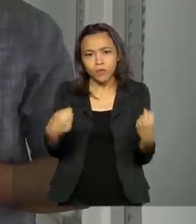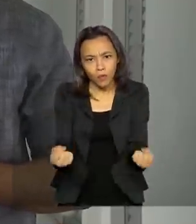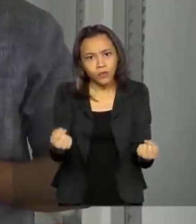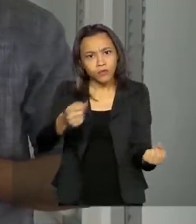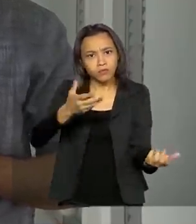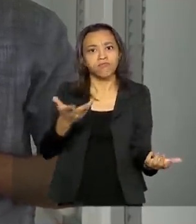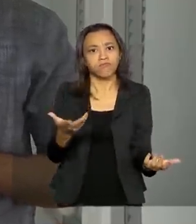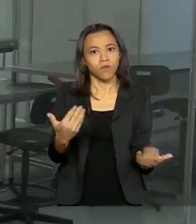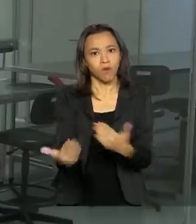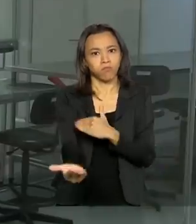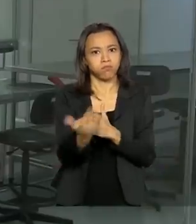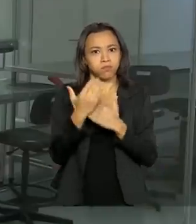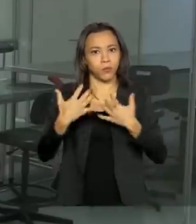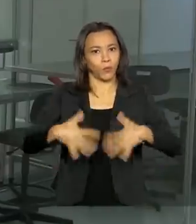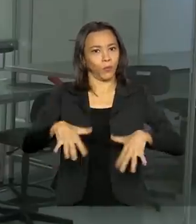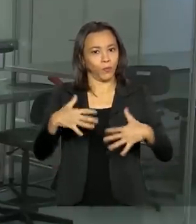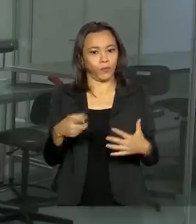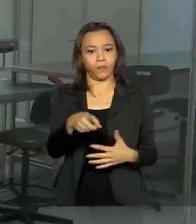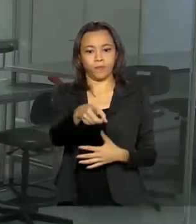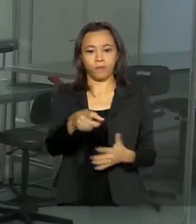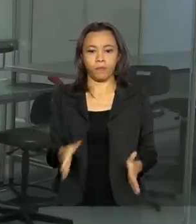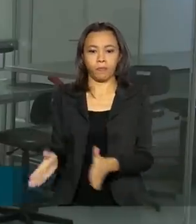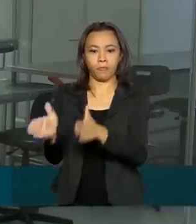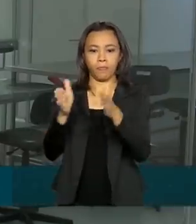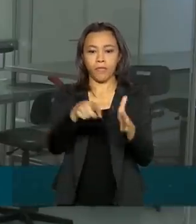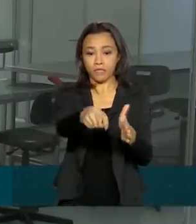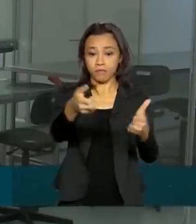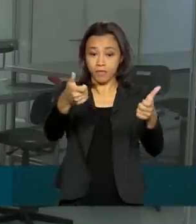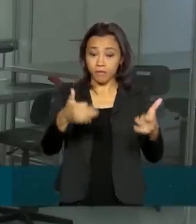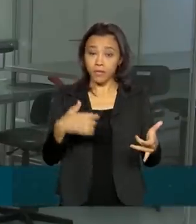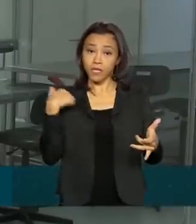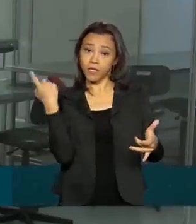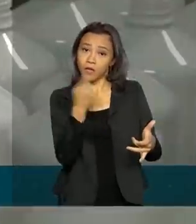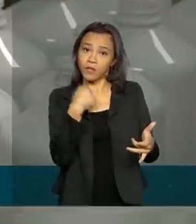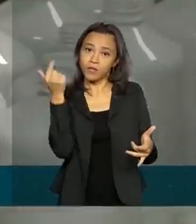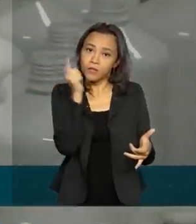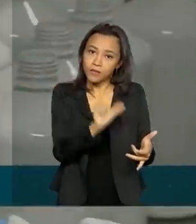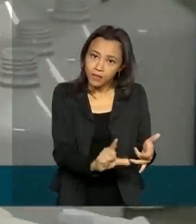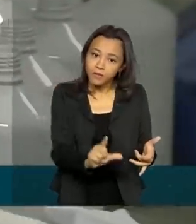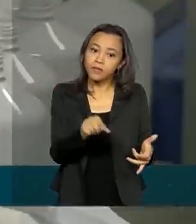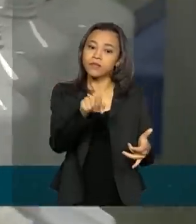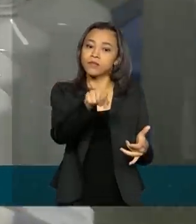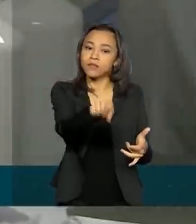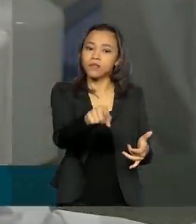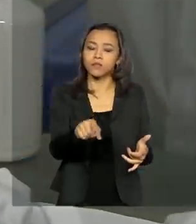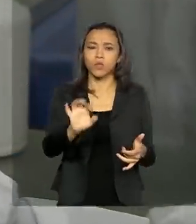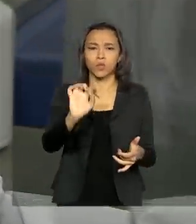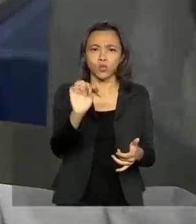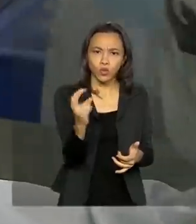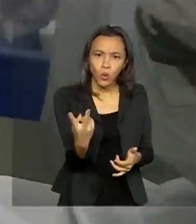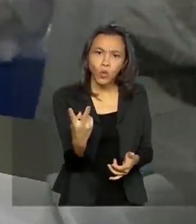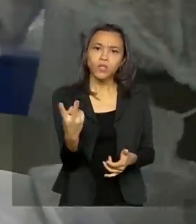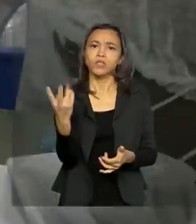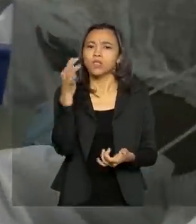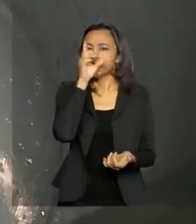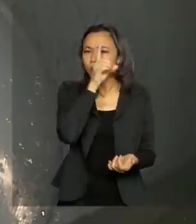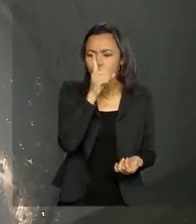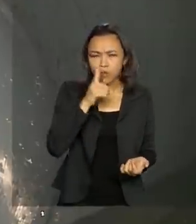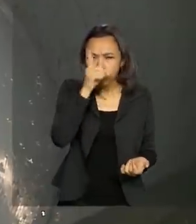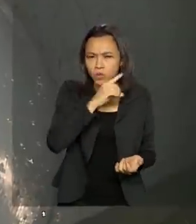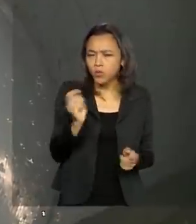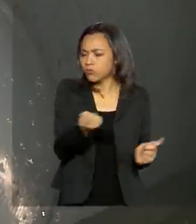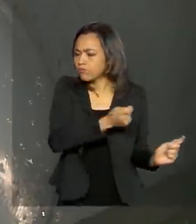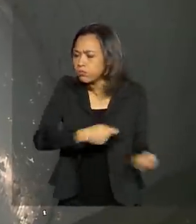larga escala. Para que nós conseguíssemos ativar os dois turnos de domingo a domingo,